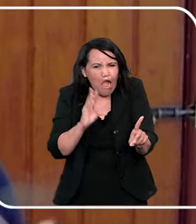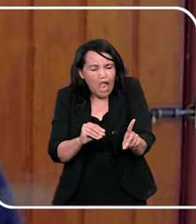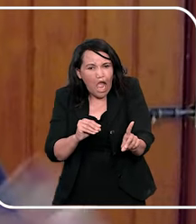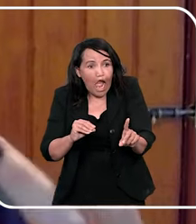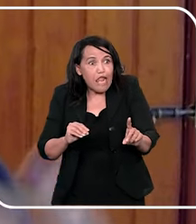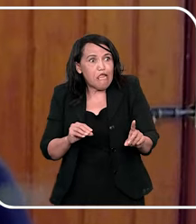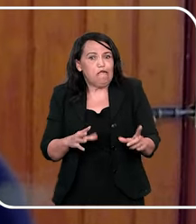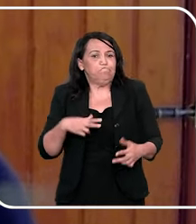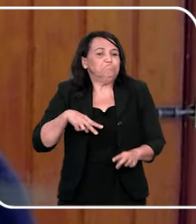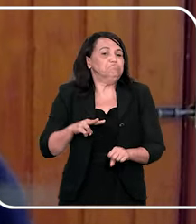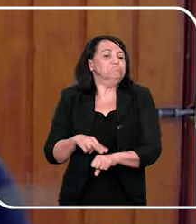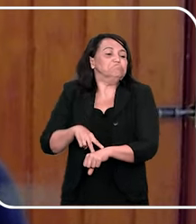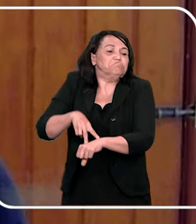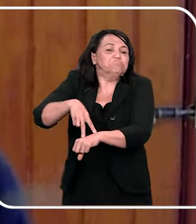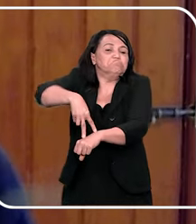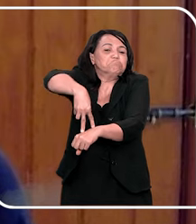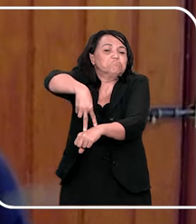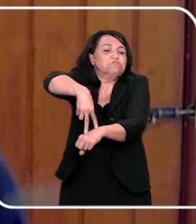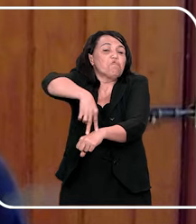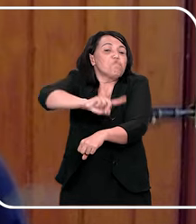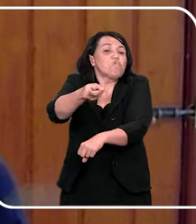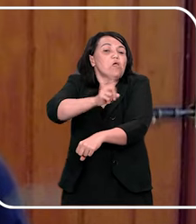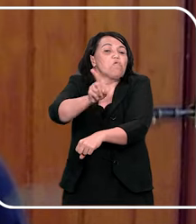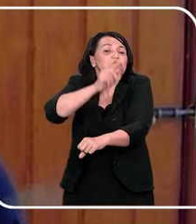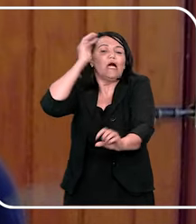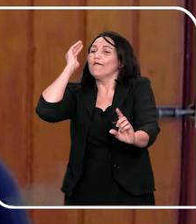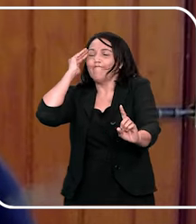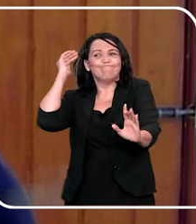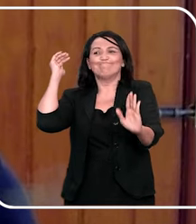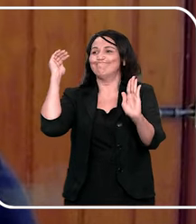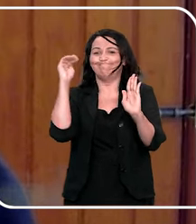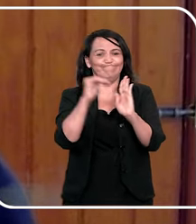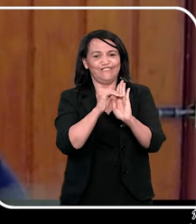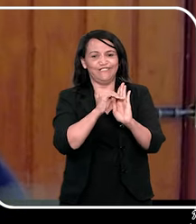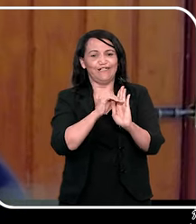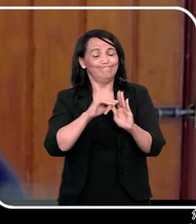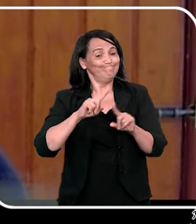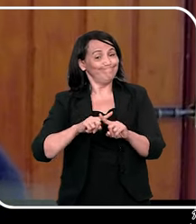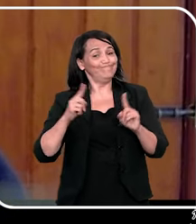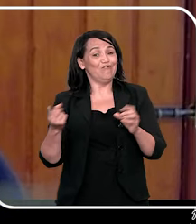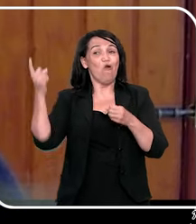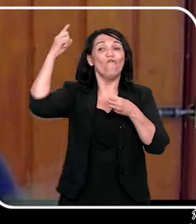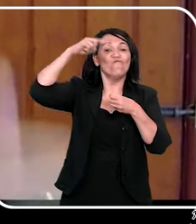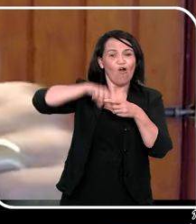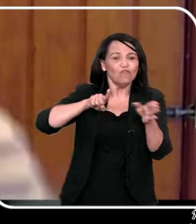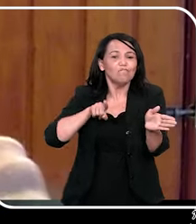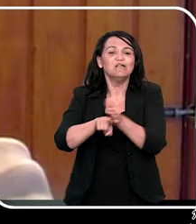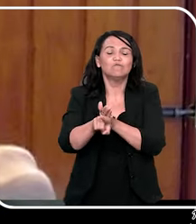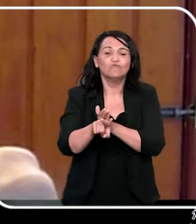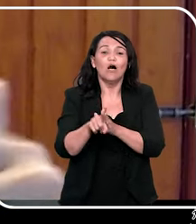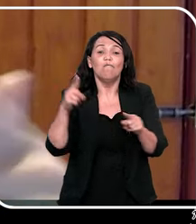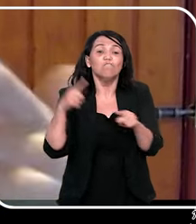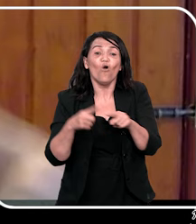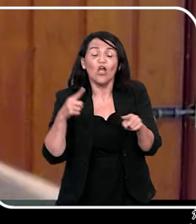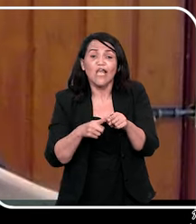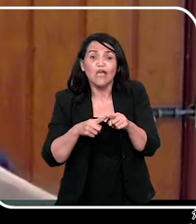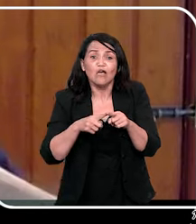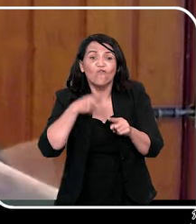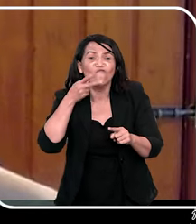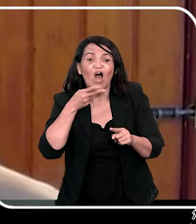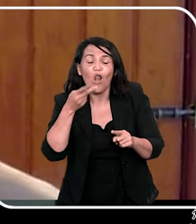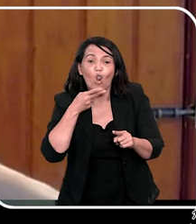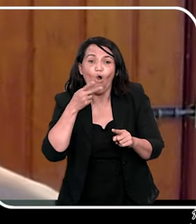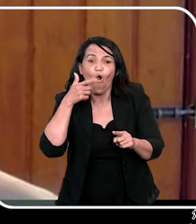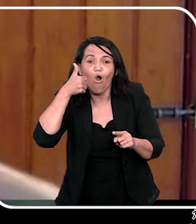mais ela via que ele se sentia empoderado, então assim, o não dela não foi respeitado, e aí eu volto aquela pergunta, por que ela não